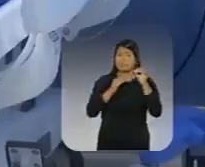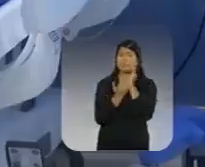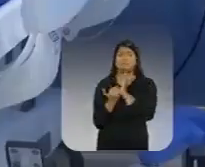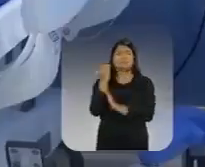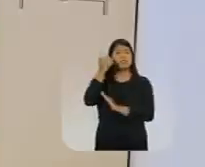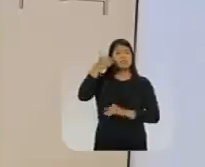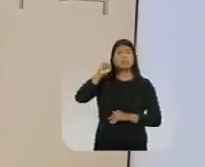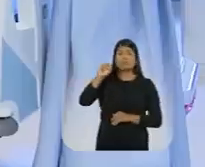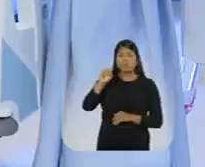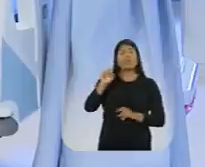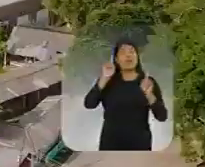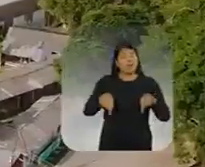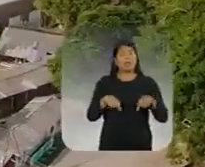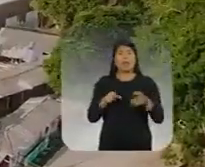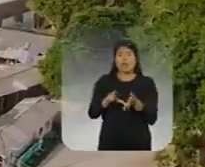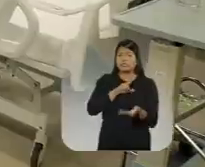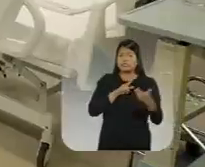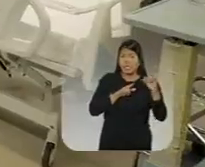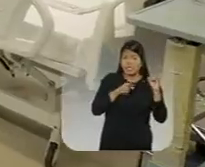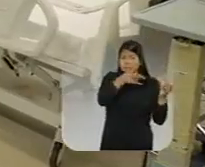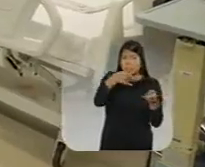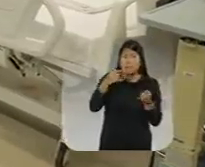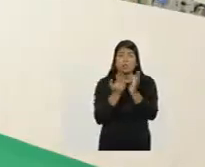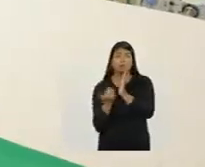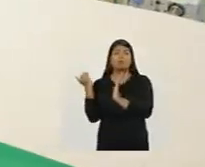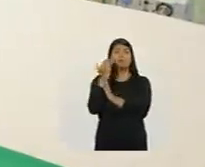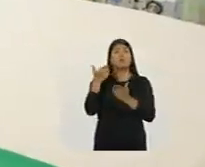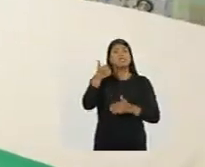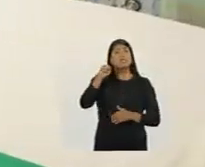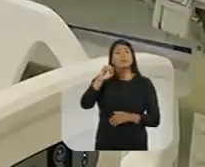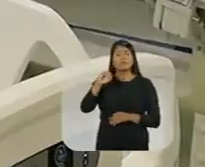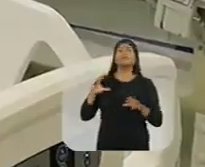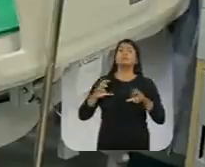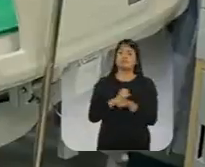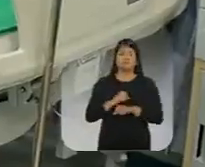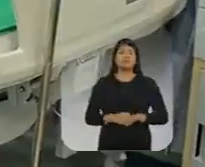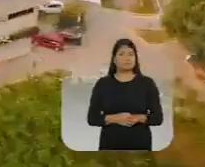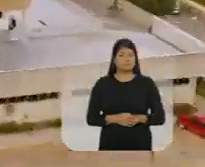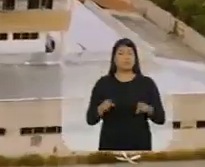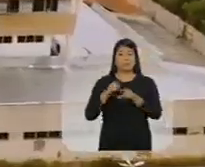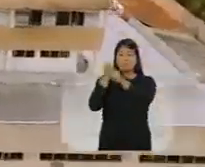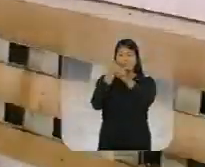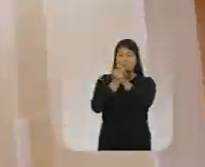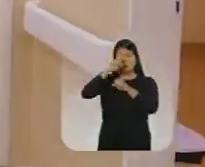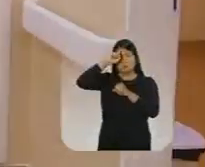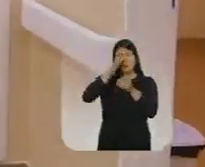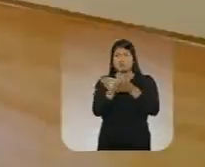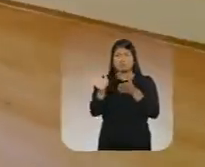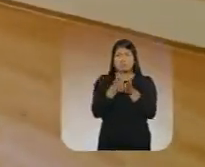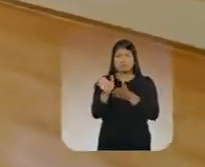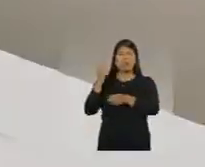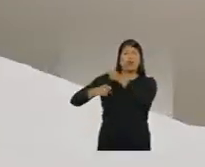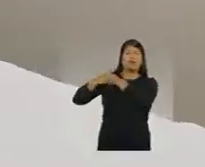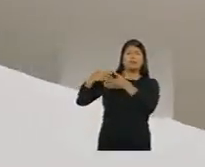10 para 180 Isso mesmo, de 10 para 180 leitos Maior reforma do João Lúcio nos